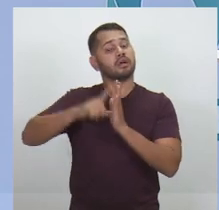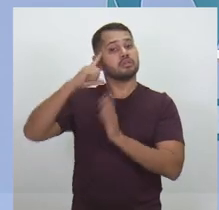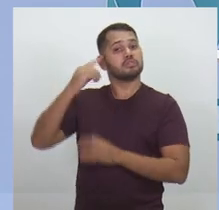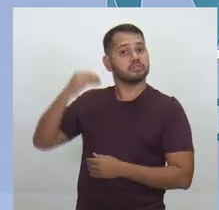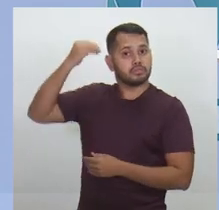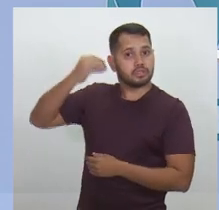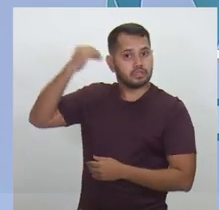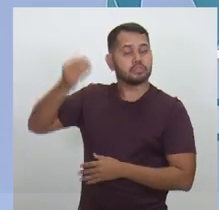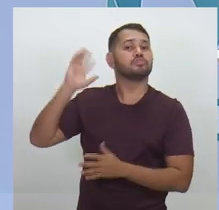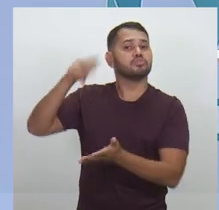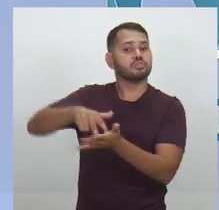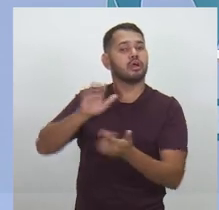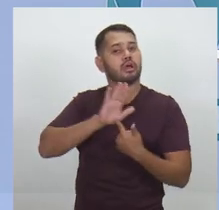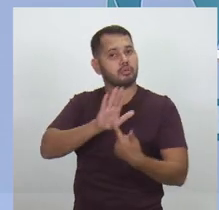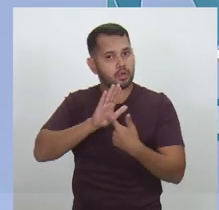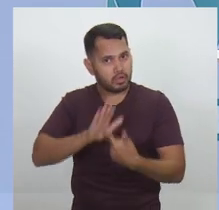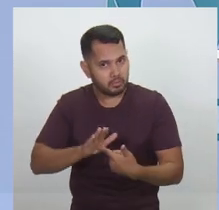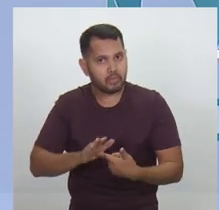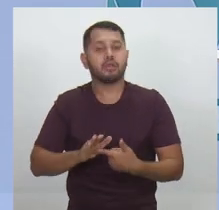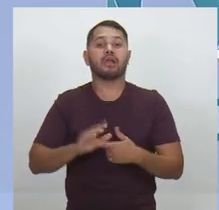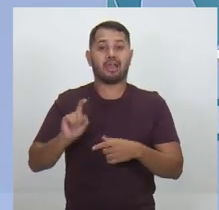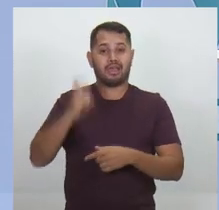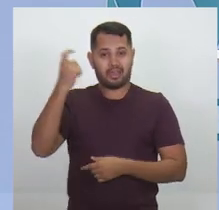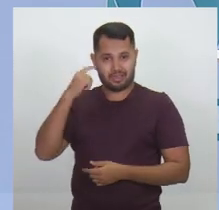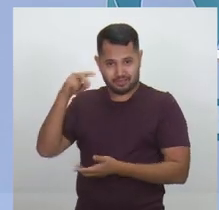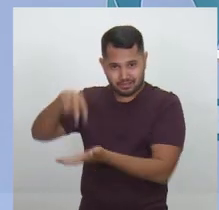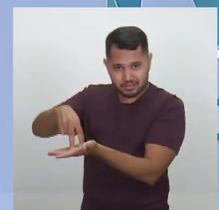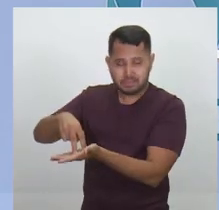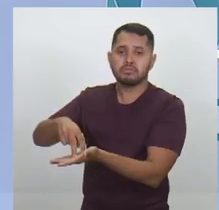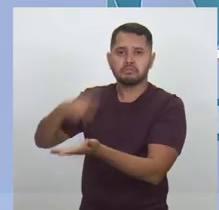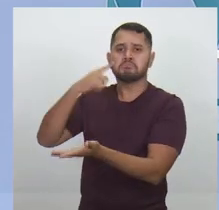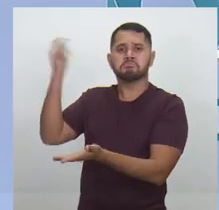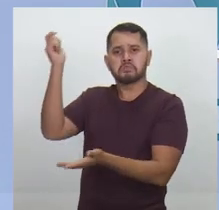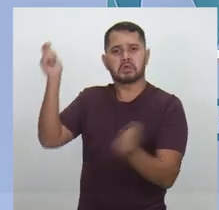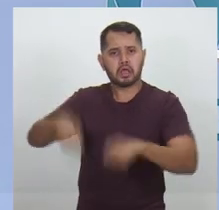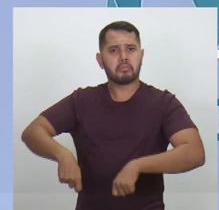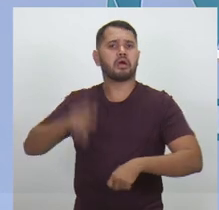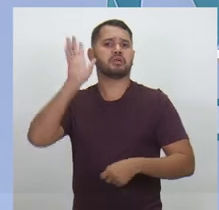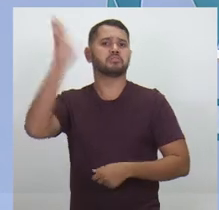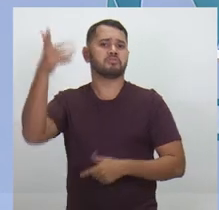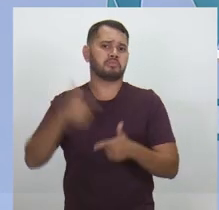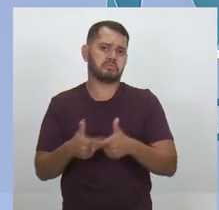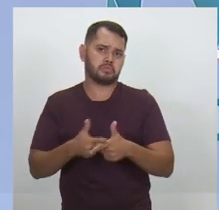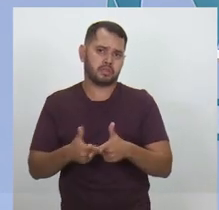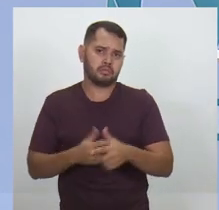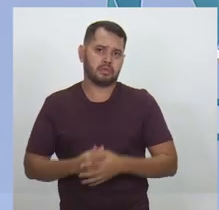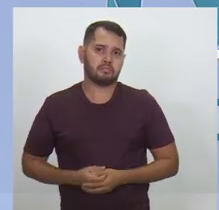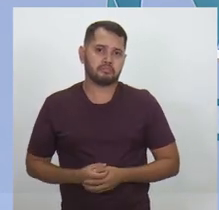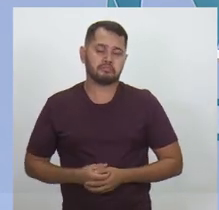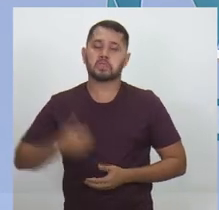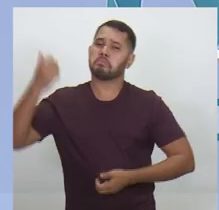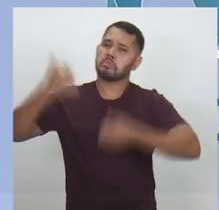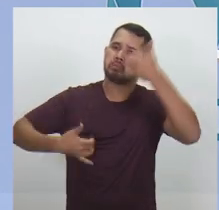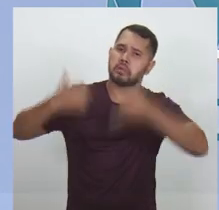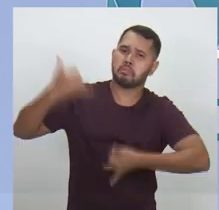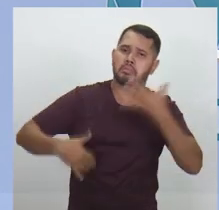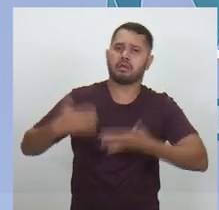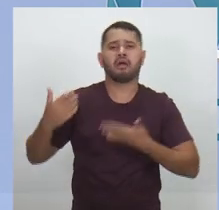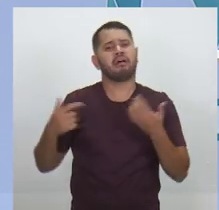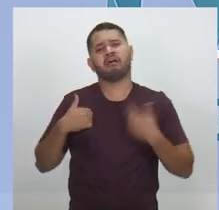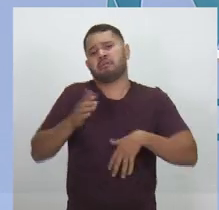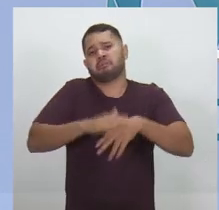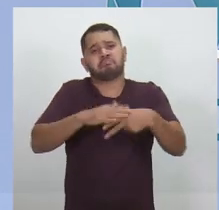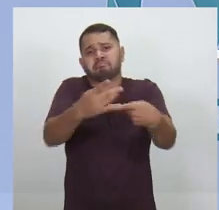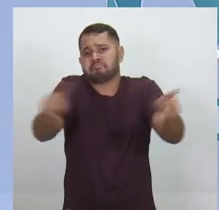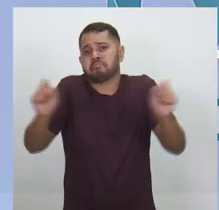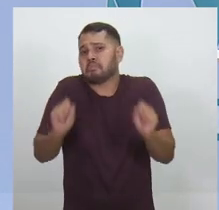coisa e demonstrado na direção daquela coisa que é capaz de resolver os problemas. Falar, quem tem boca fala o que quer,